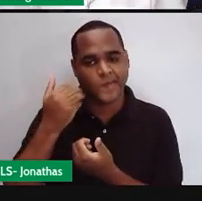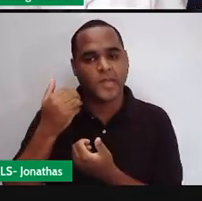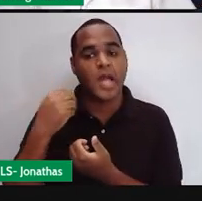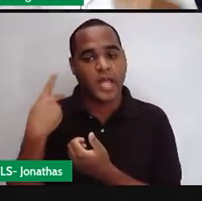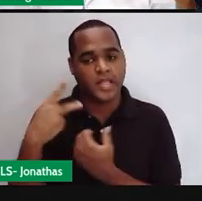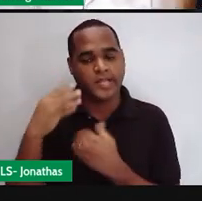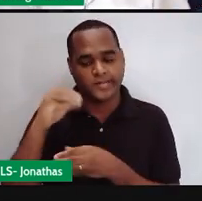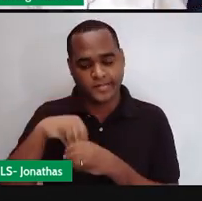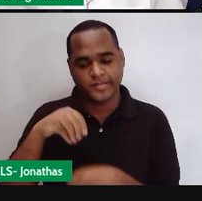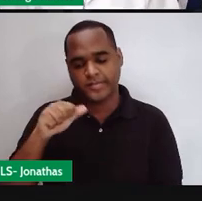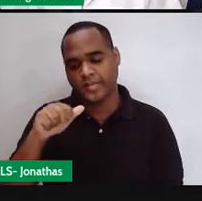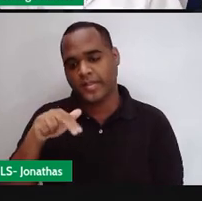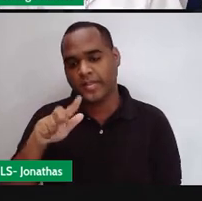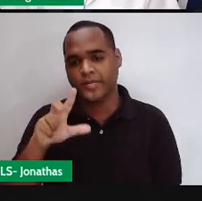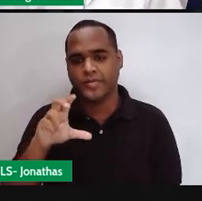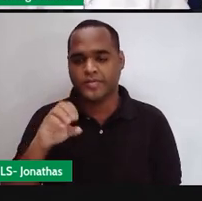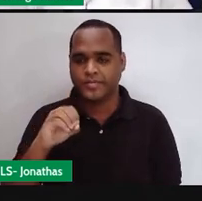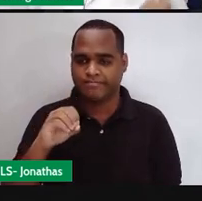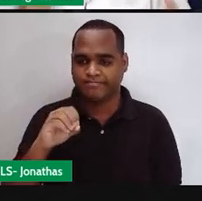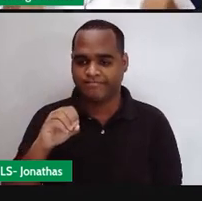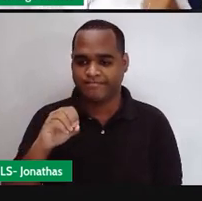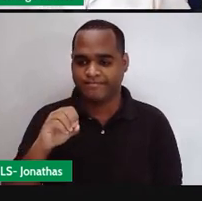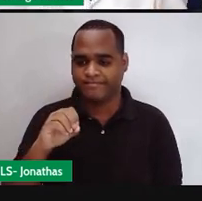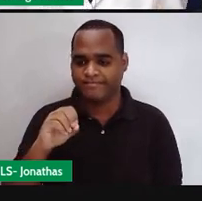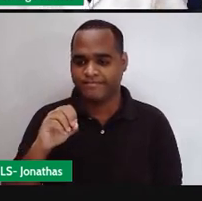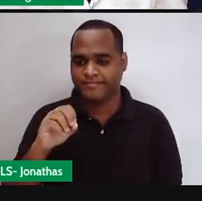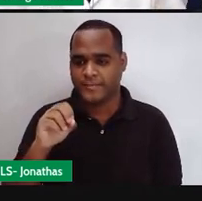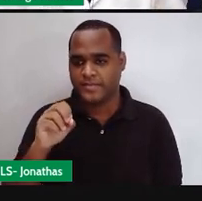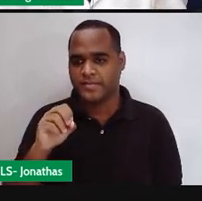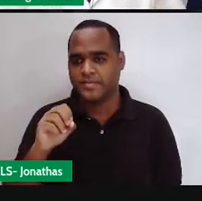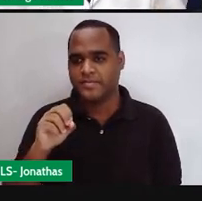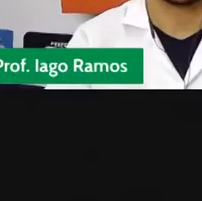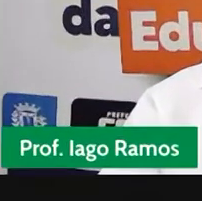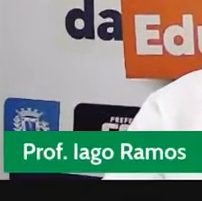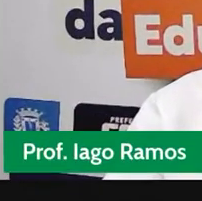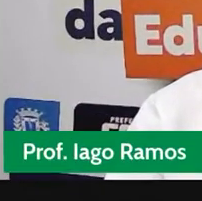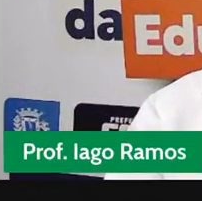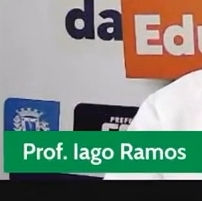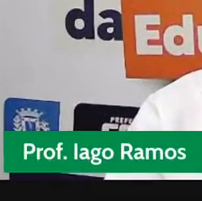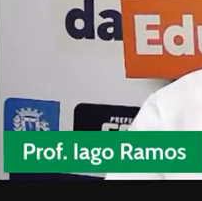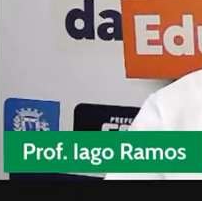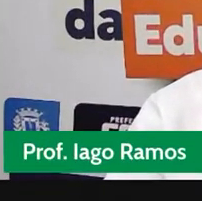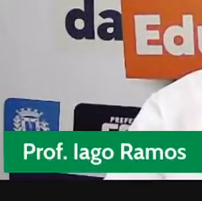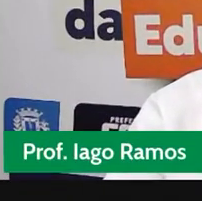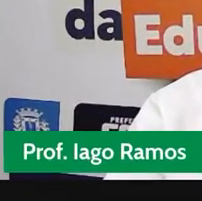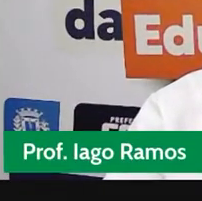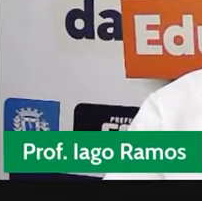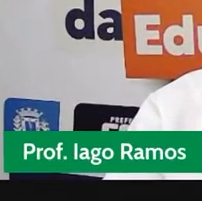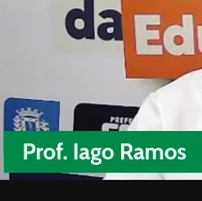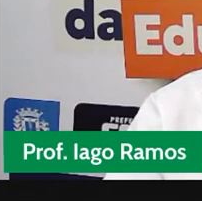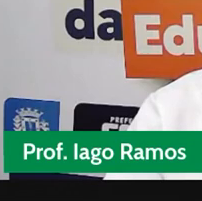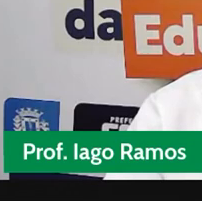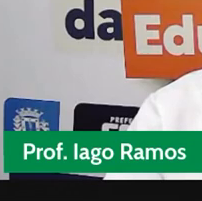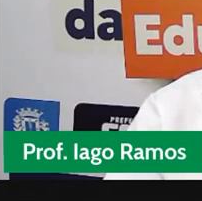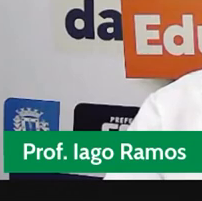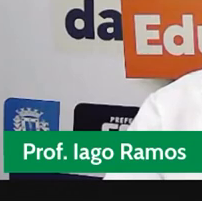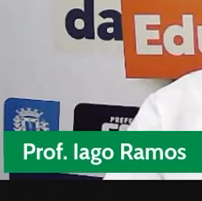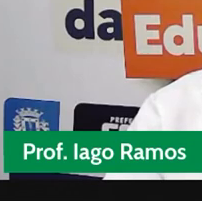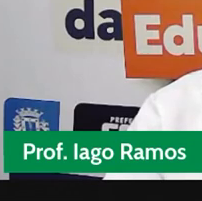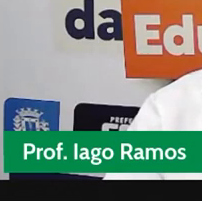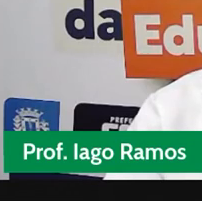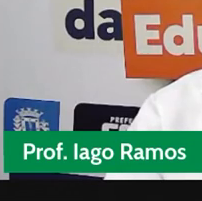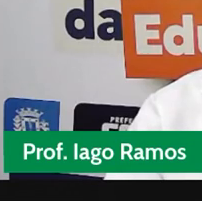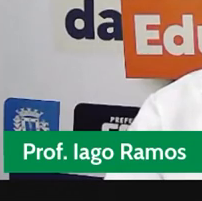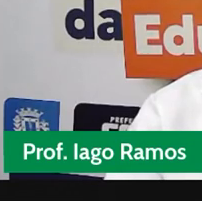polígonos como a gente pode identificar em qualquer outro beleza é isso aí então vamos voltar